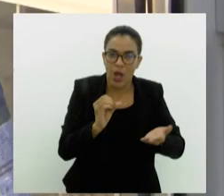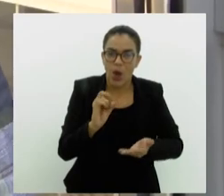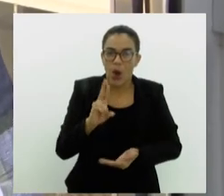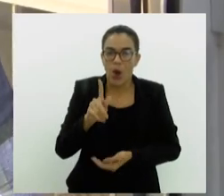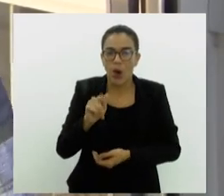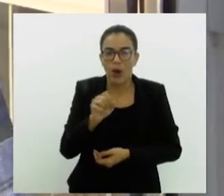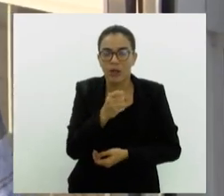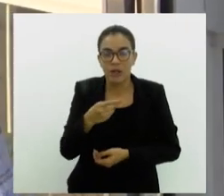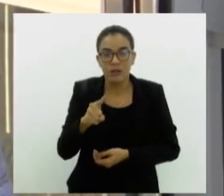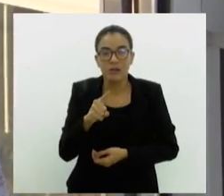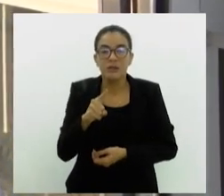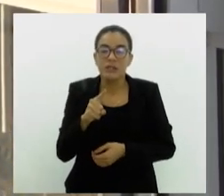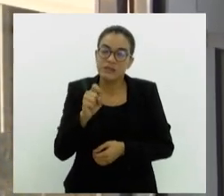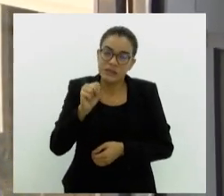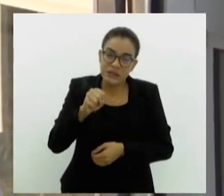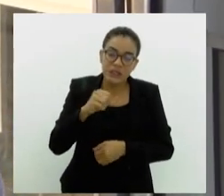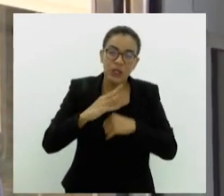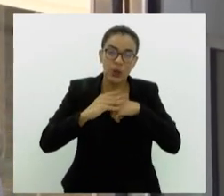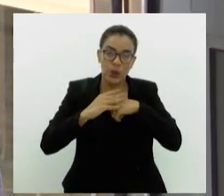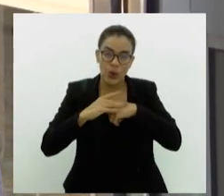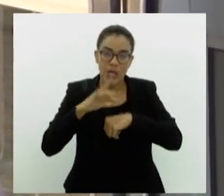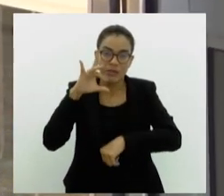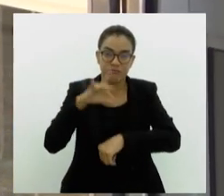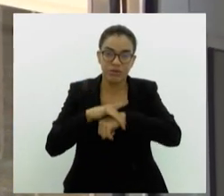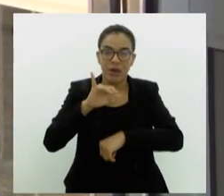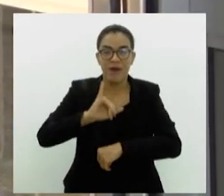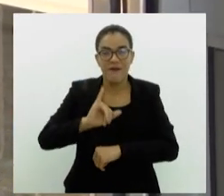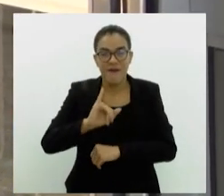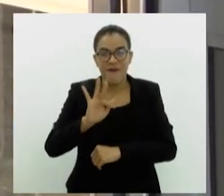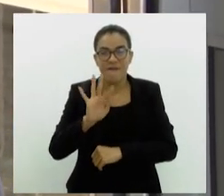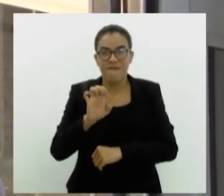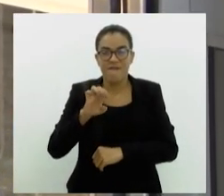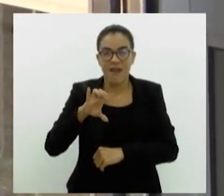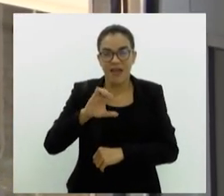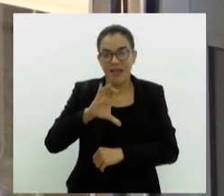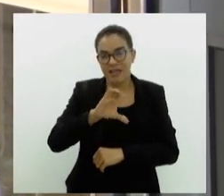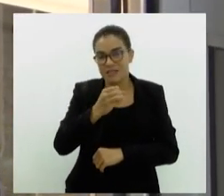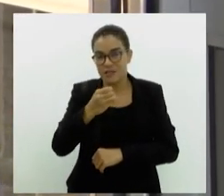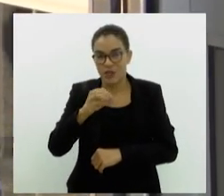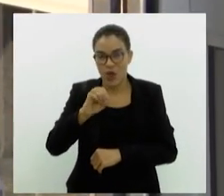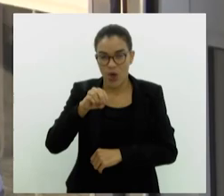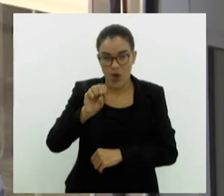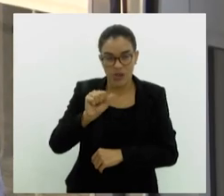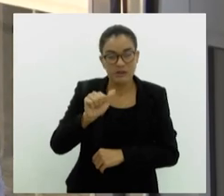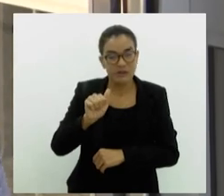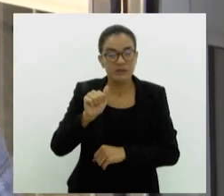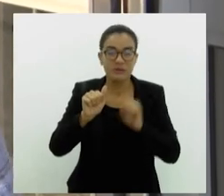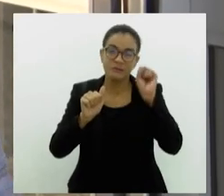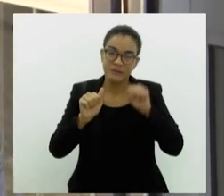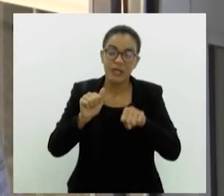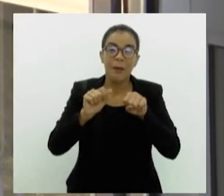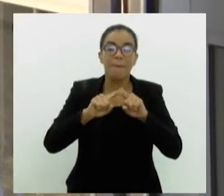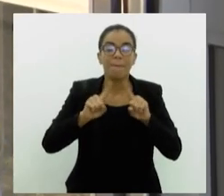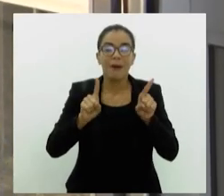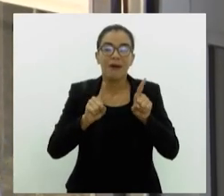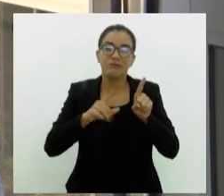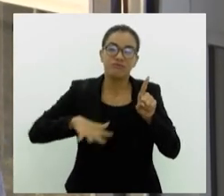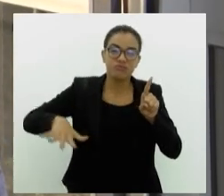maneira, algumas doenças infecciosas, tá? Que são contraindicação, mas, de uma forma geral,